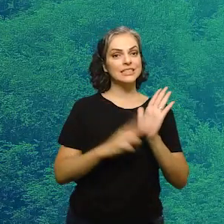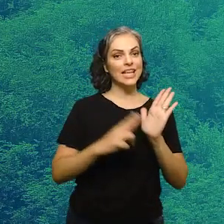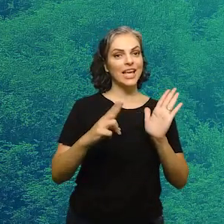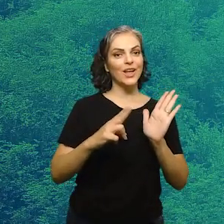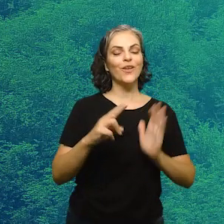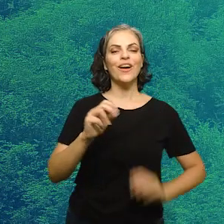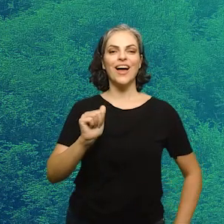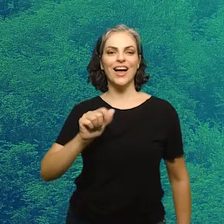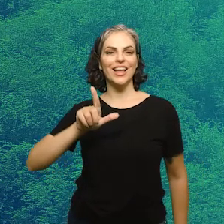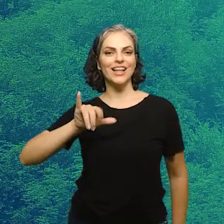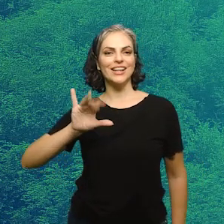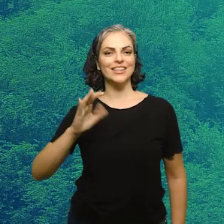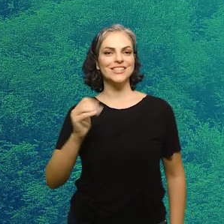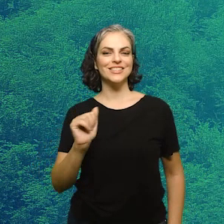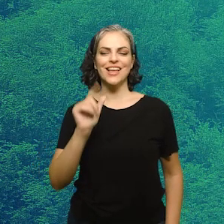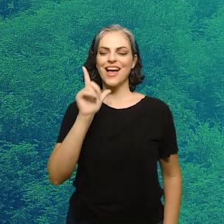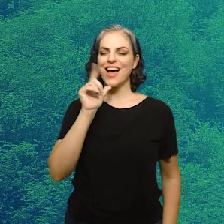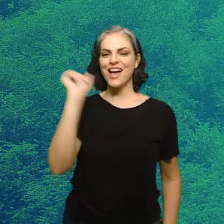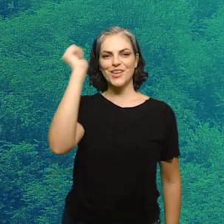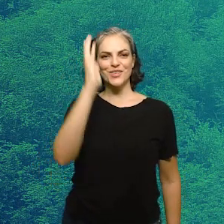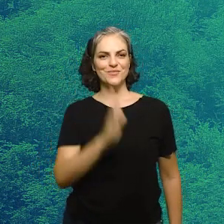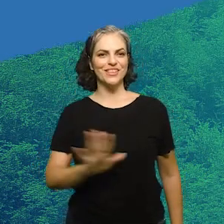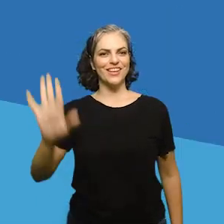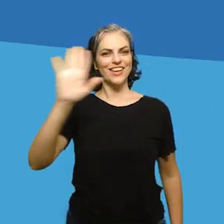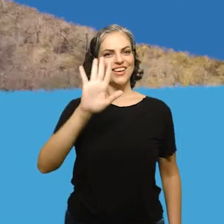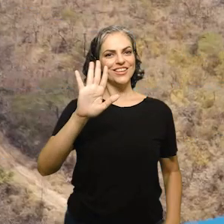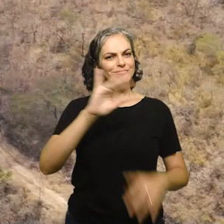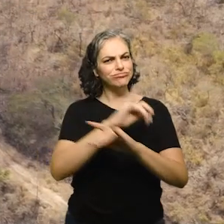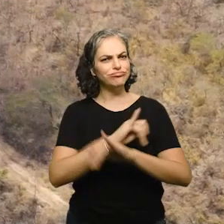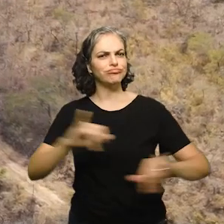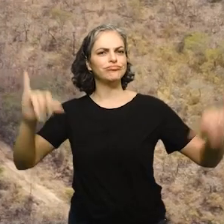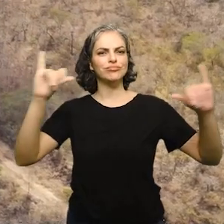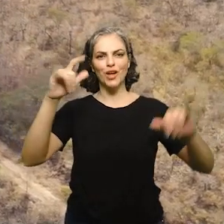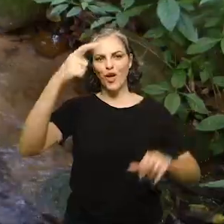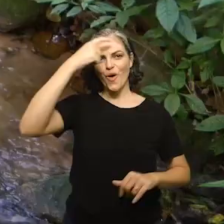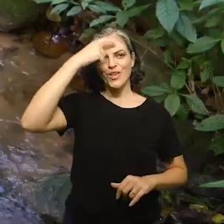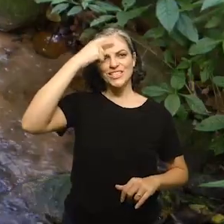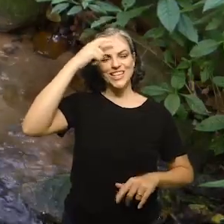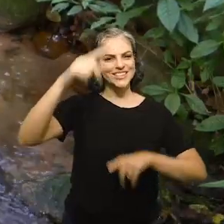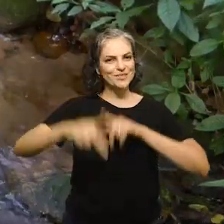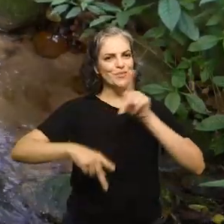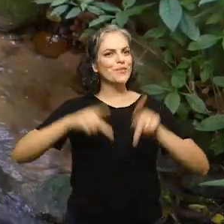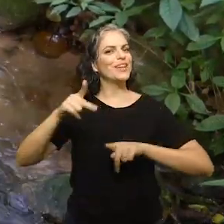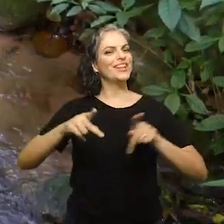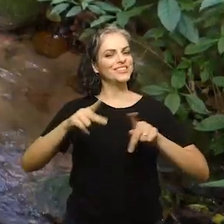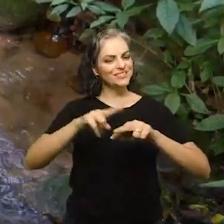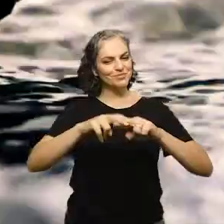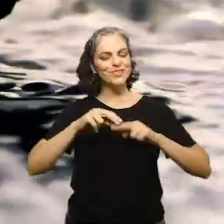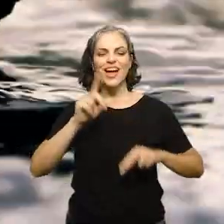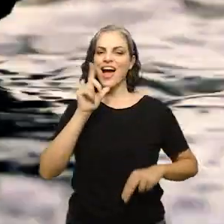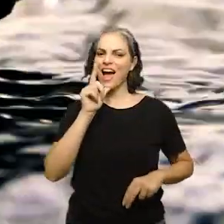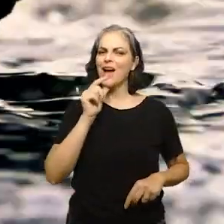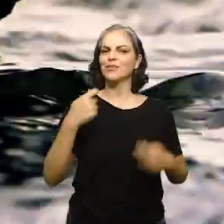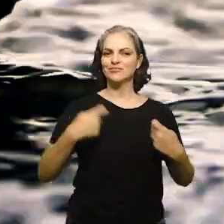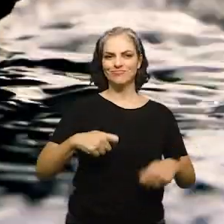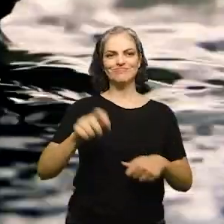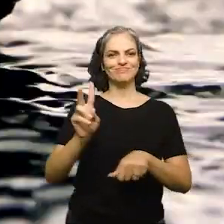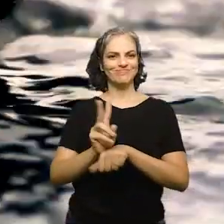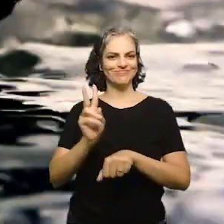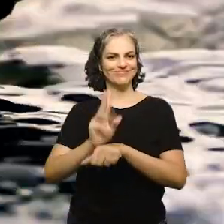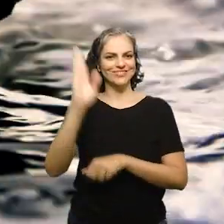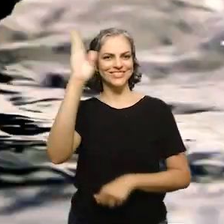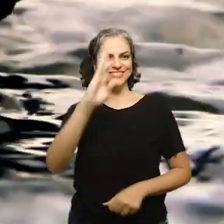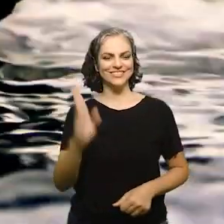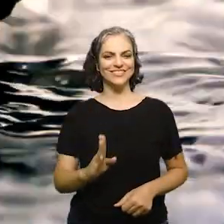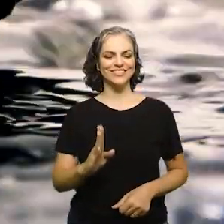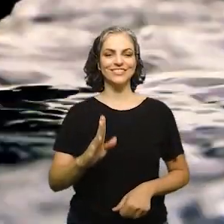O selo Aliança pelas Águas Brasileiras foi criado para ampliar a conscientização da sociedade sobre a conservação das nossas